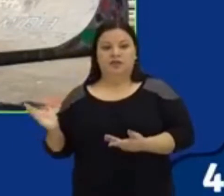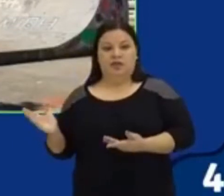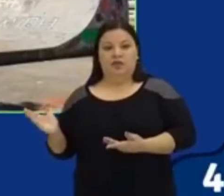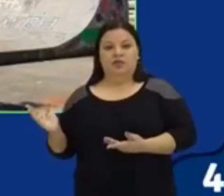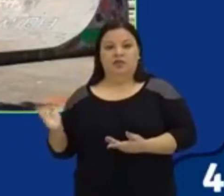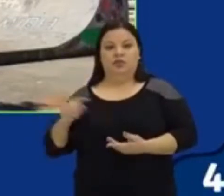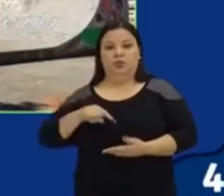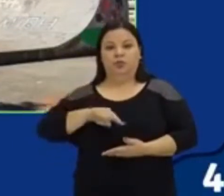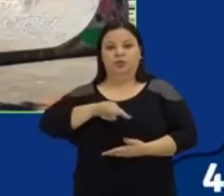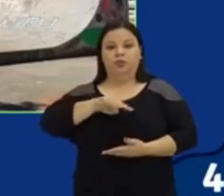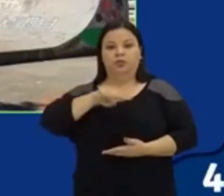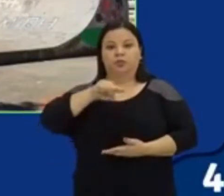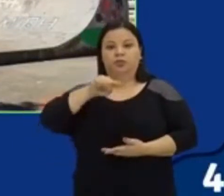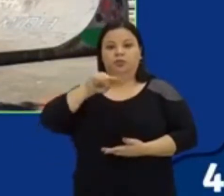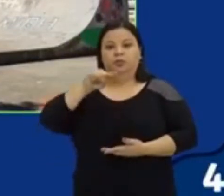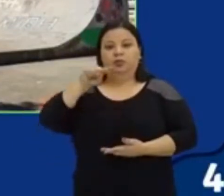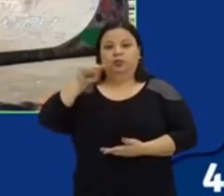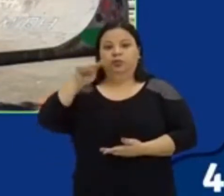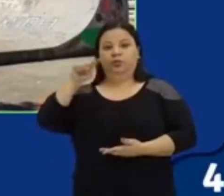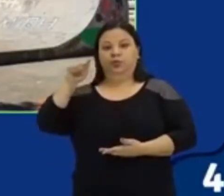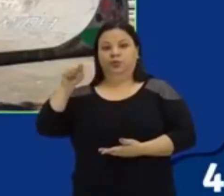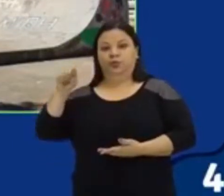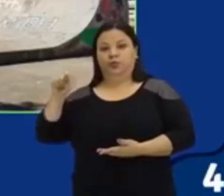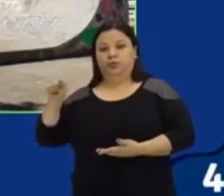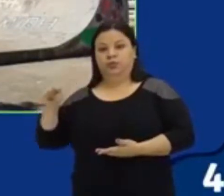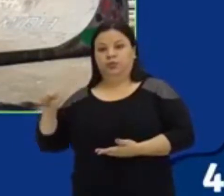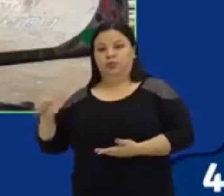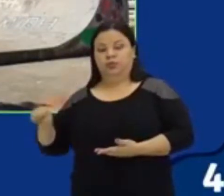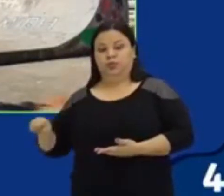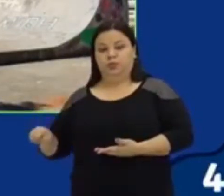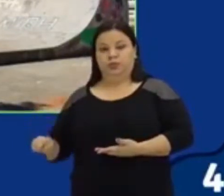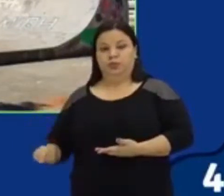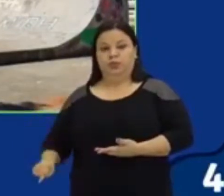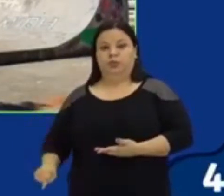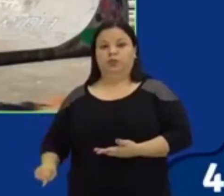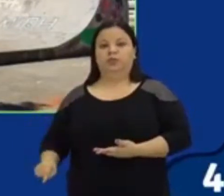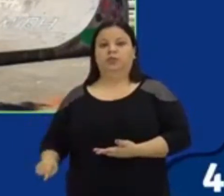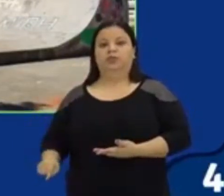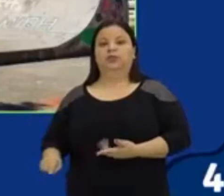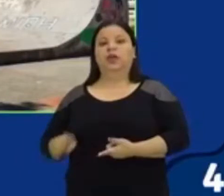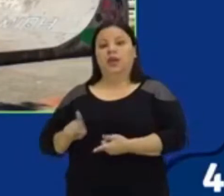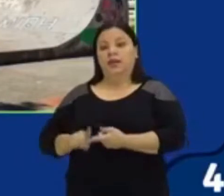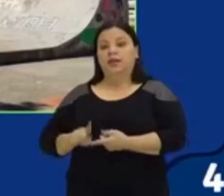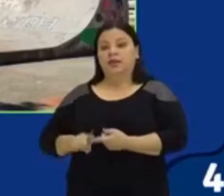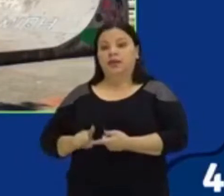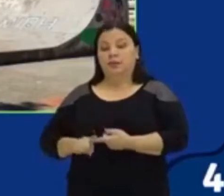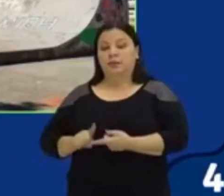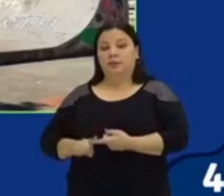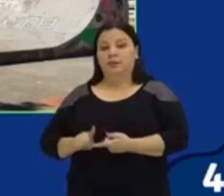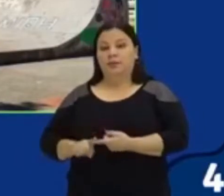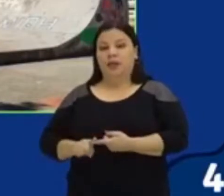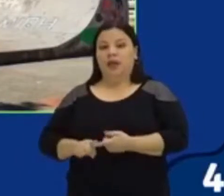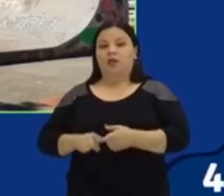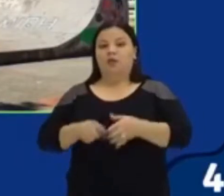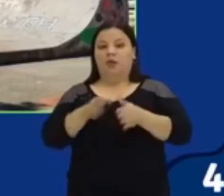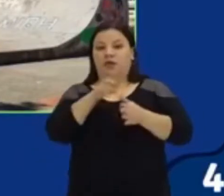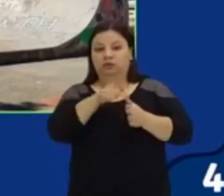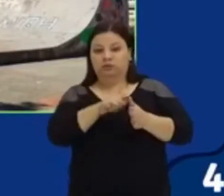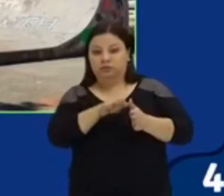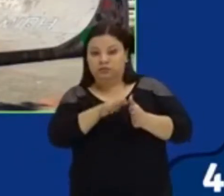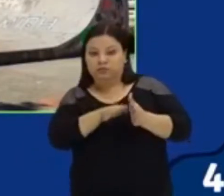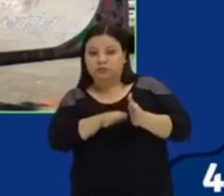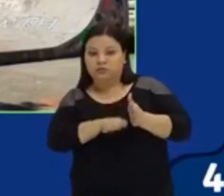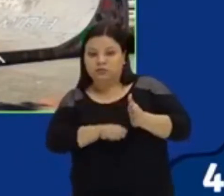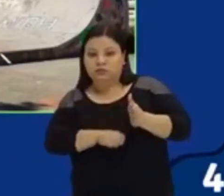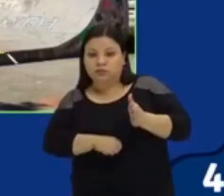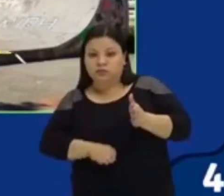curvatura, olha, é isso, e aqui uma rampa de skate, olha lá, onde também, se